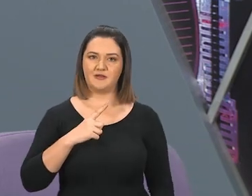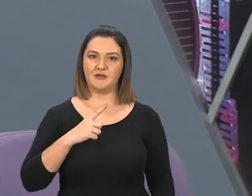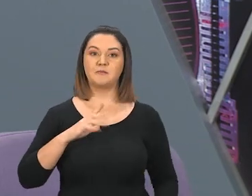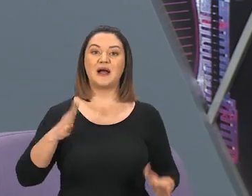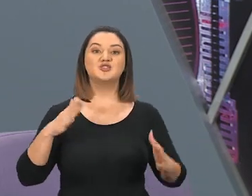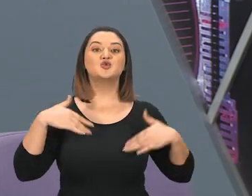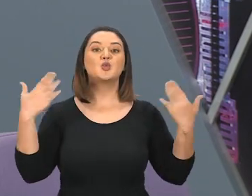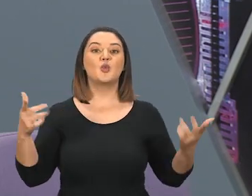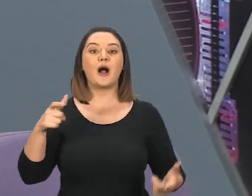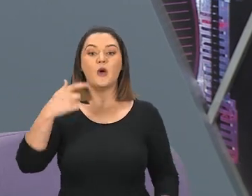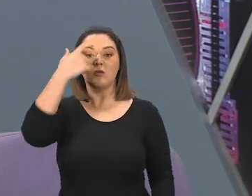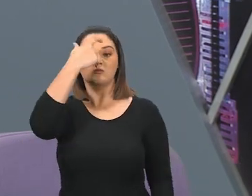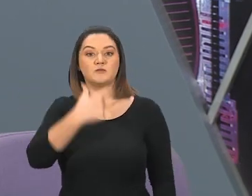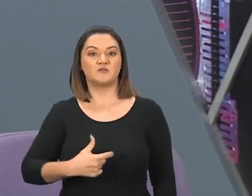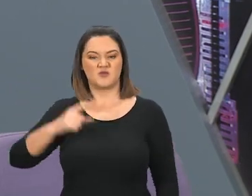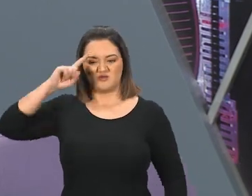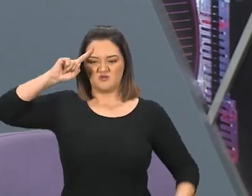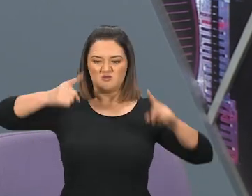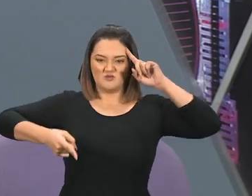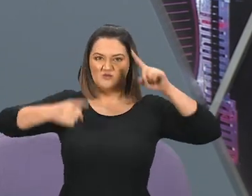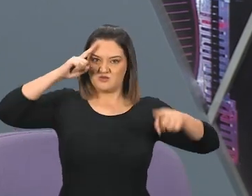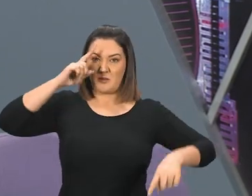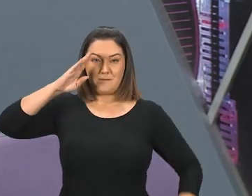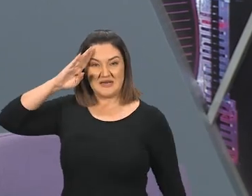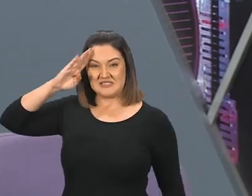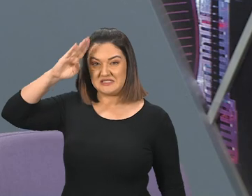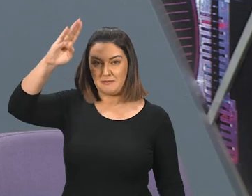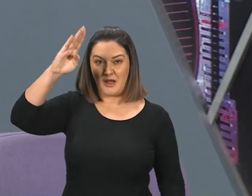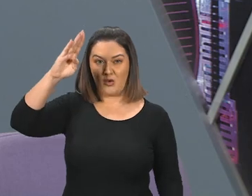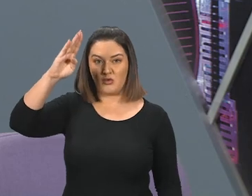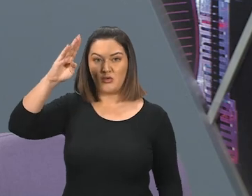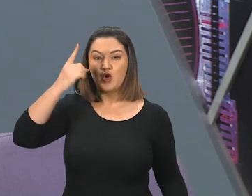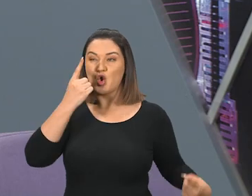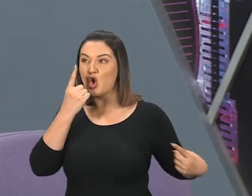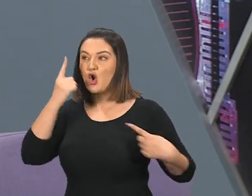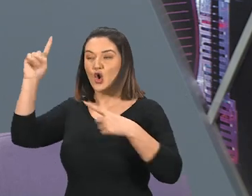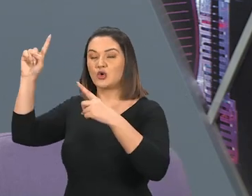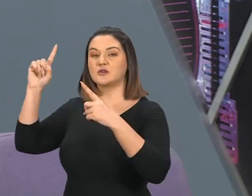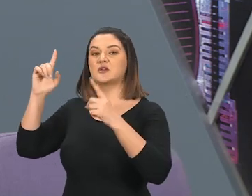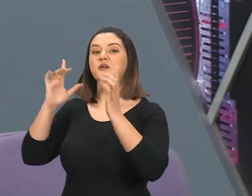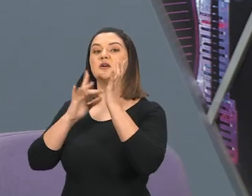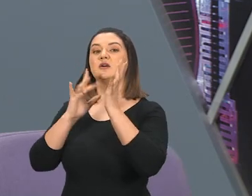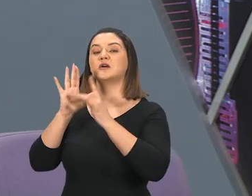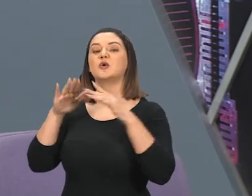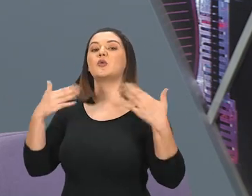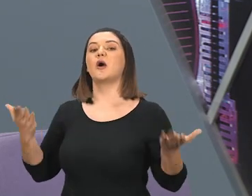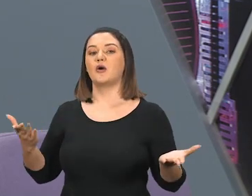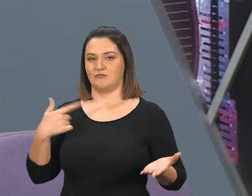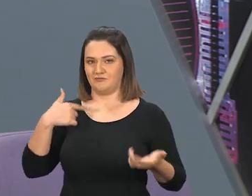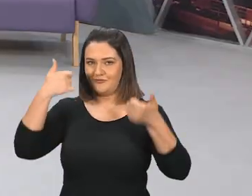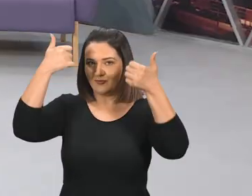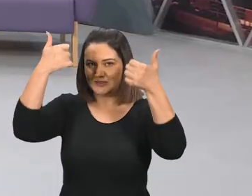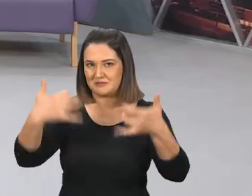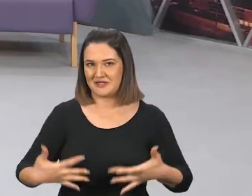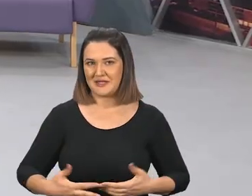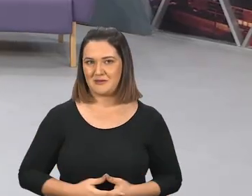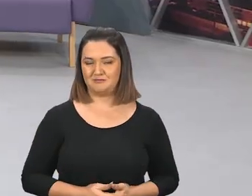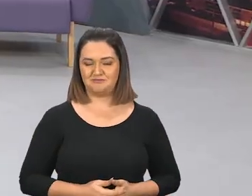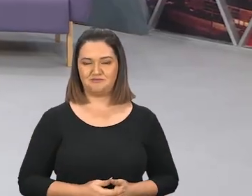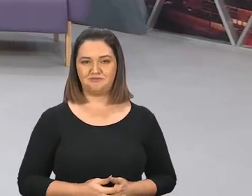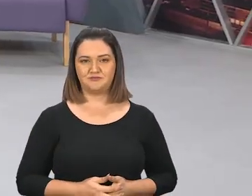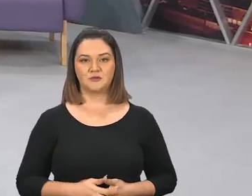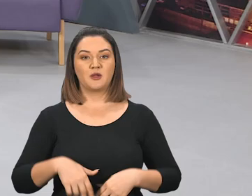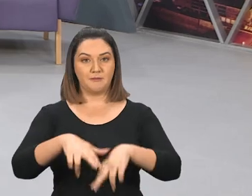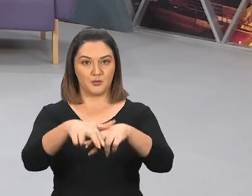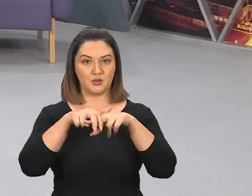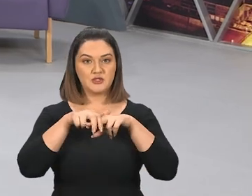Esse anticristo, Esse cabeça, Esse principal, É que eu quero explicar para você. Por